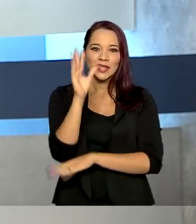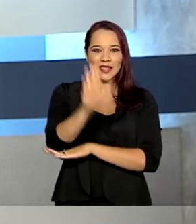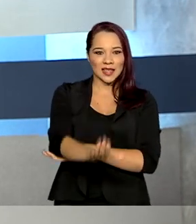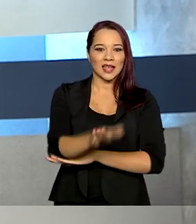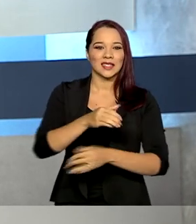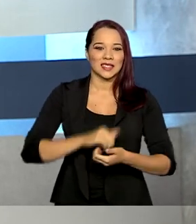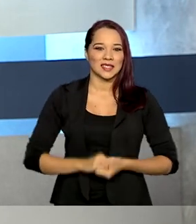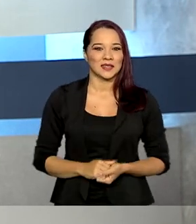da tarde. Não perca!